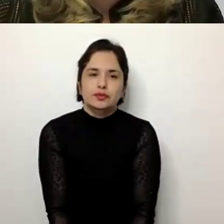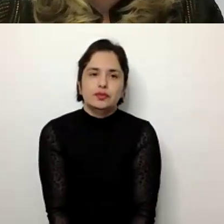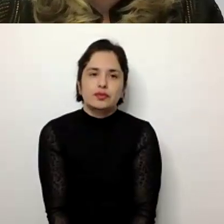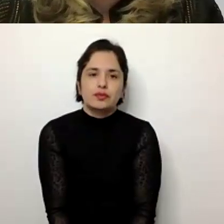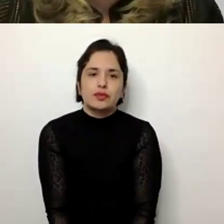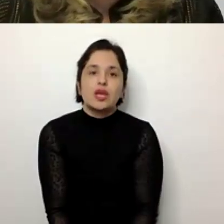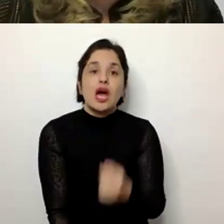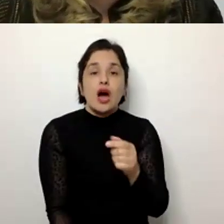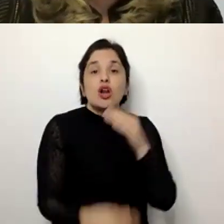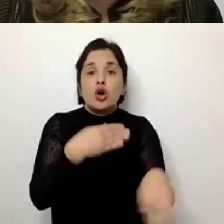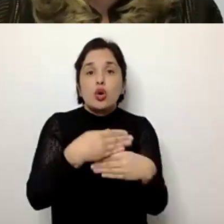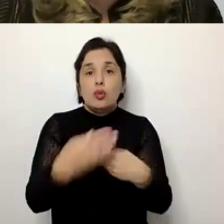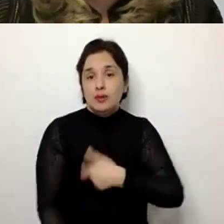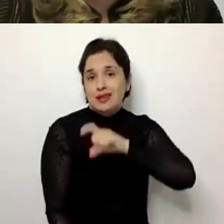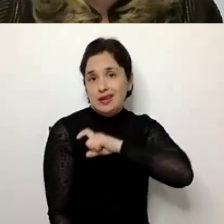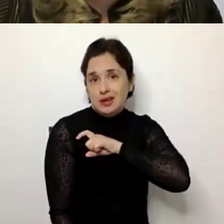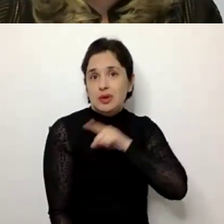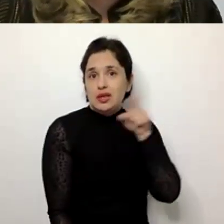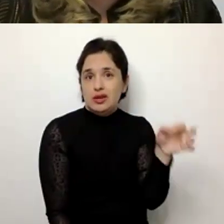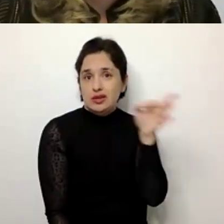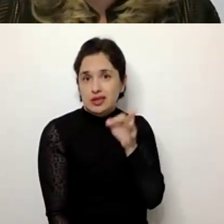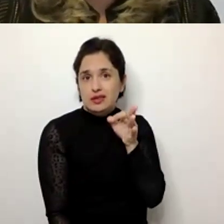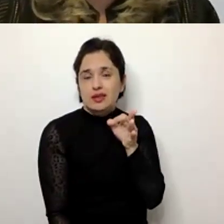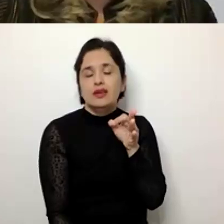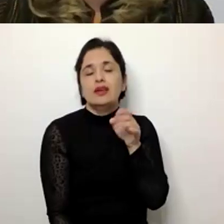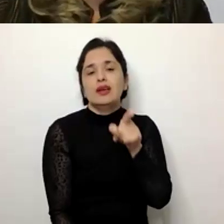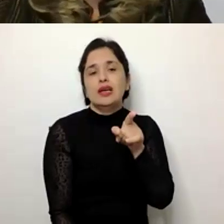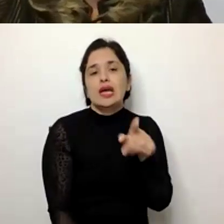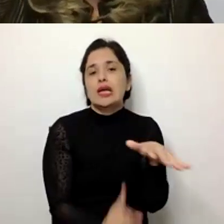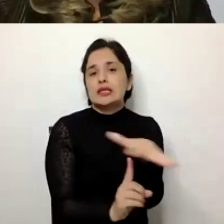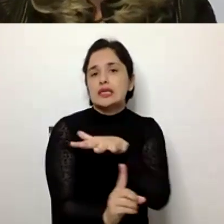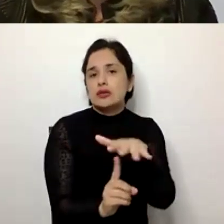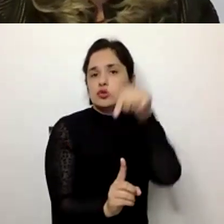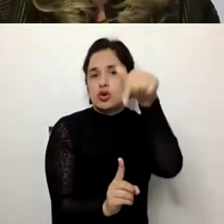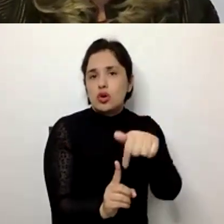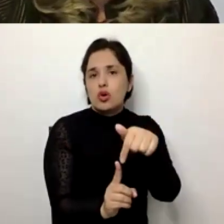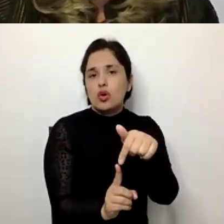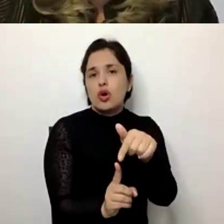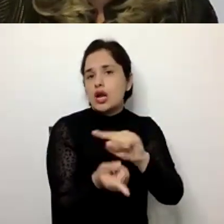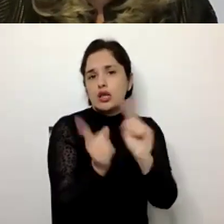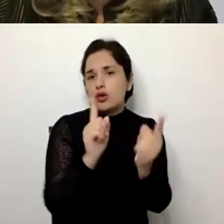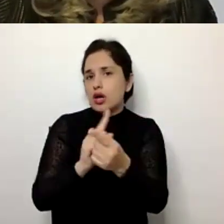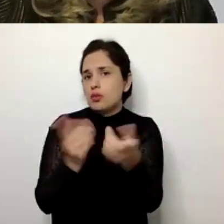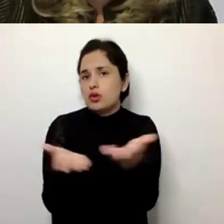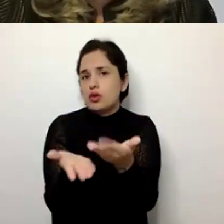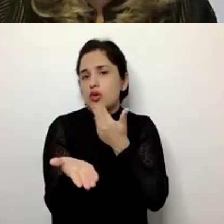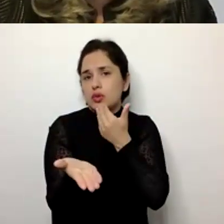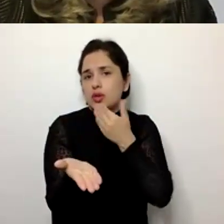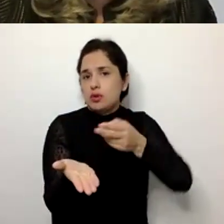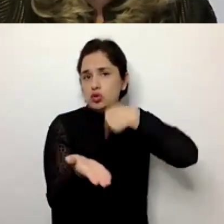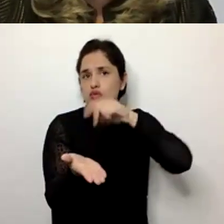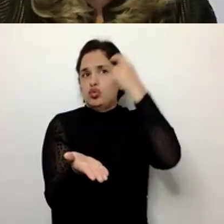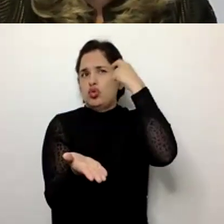Bom, aqui um pouco o que nos conta Priscila, que justamente as condições hoje em dia han ido mudando de como também nós